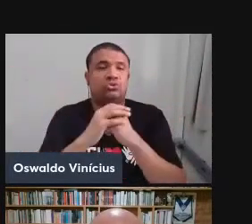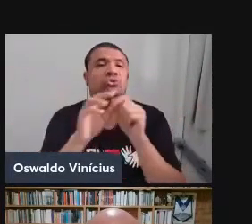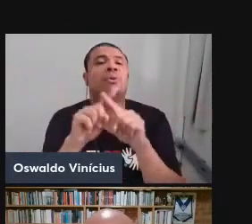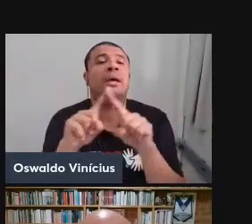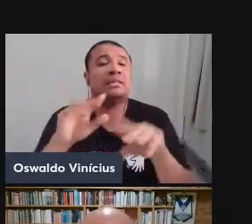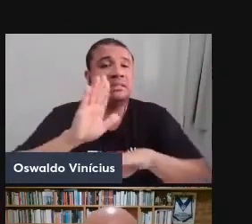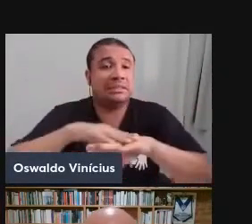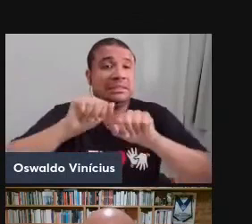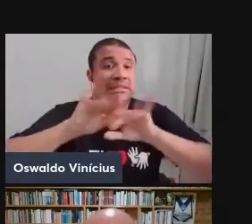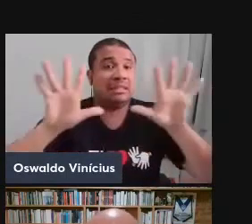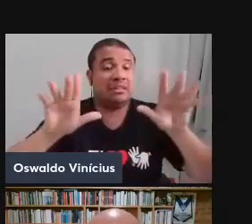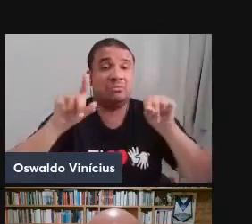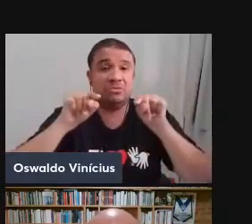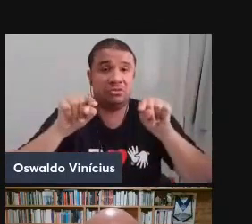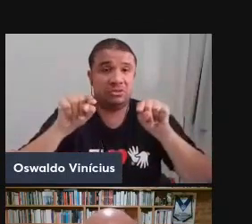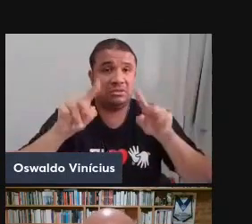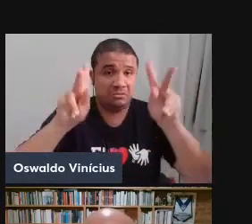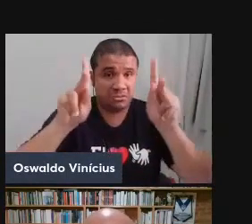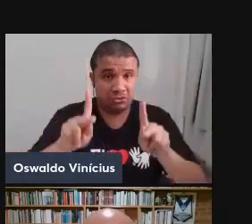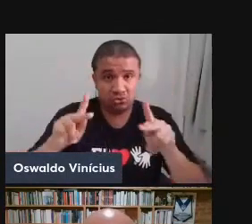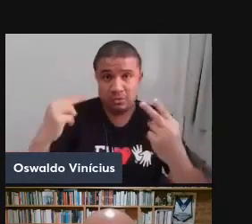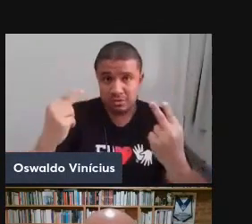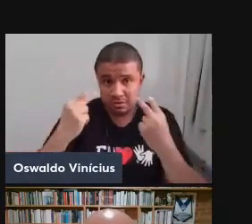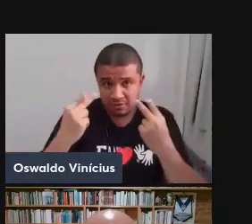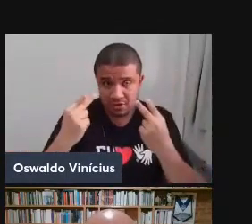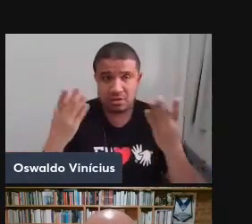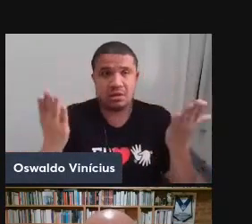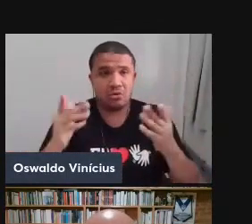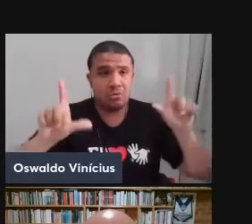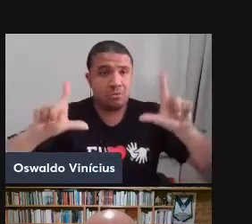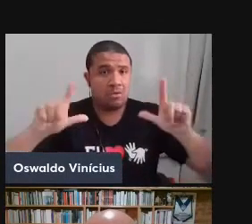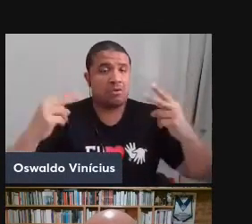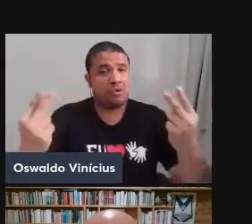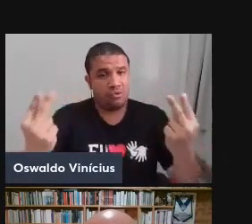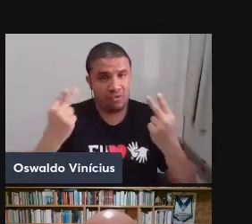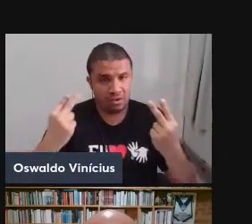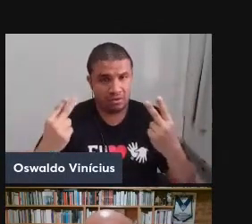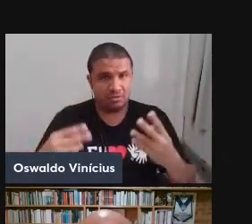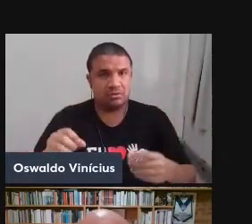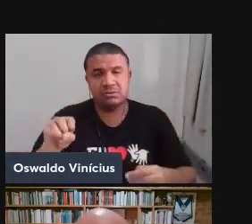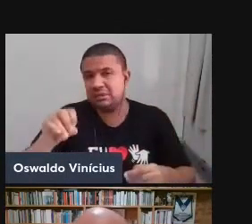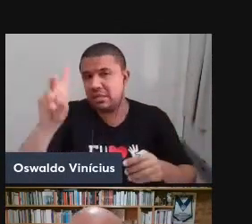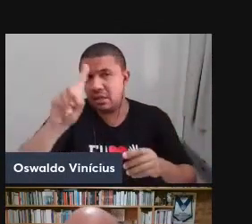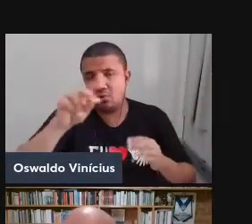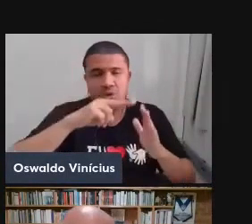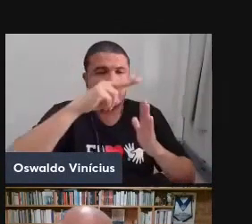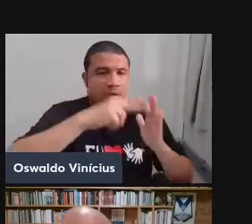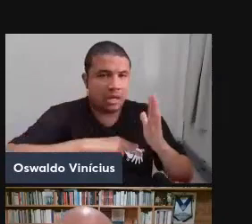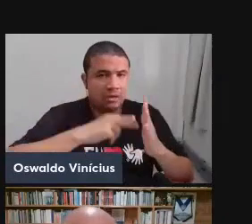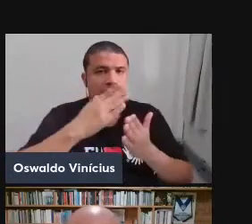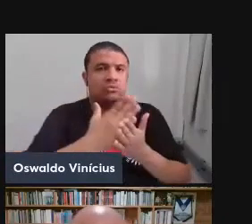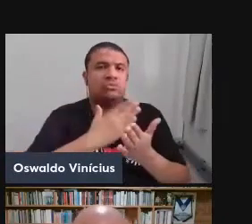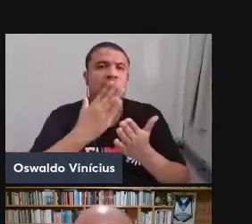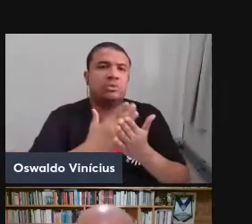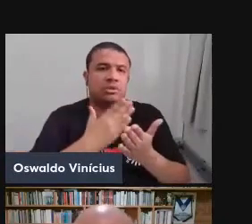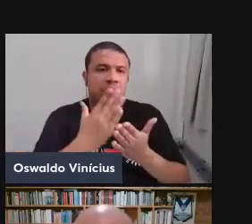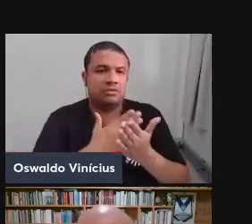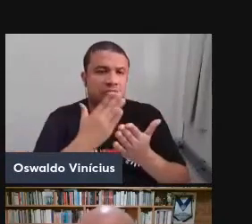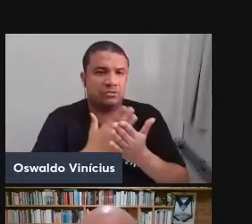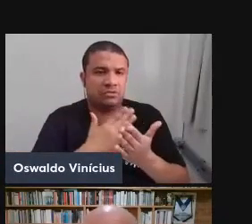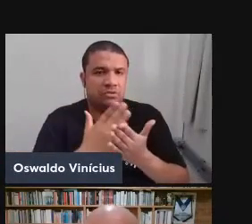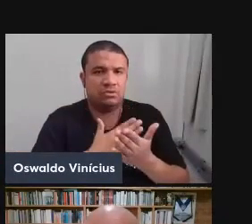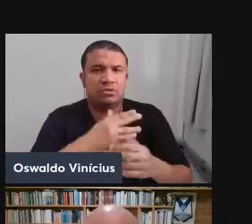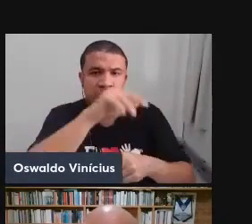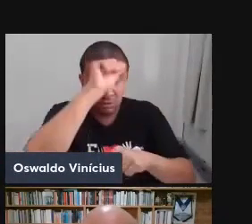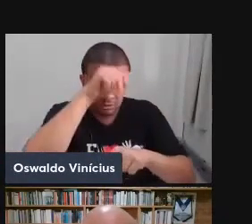esclarecer para vocês e para aqueles que estão nos assistindo e que, porventura, não tenham lido o livro, o Deleuze